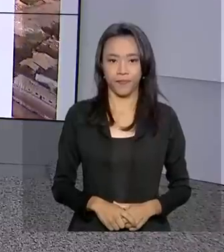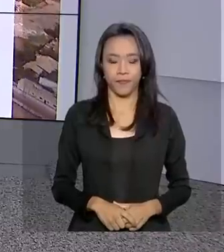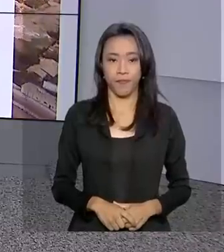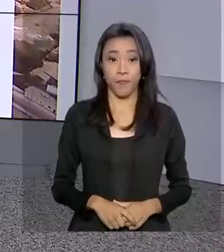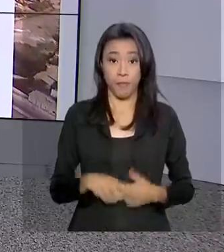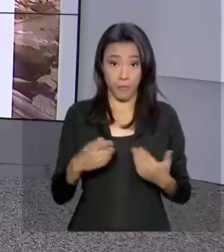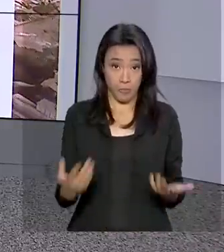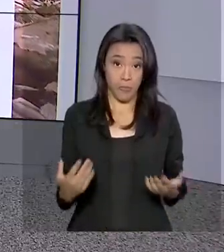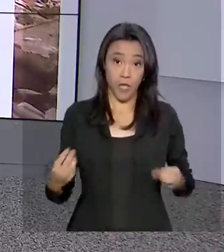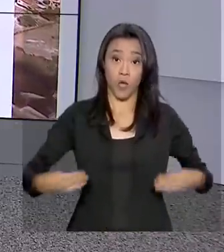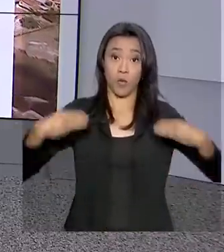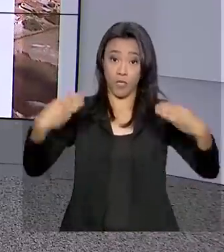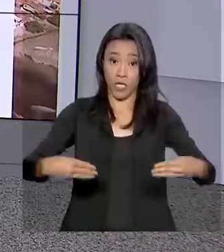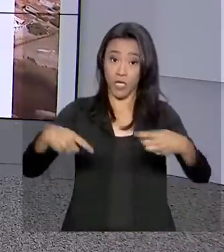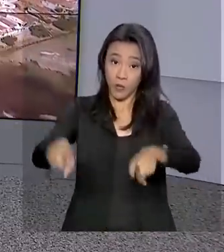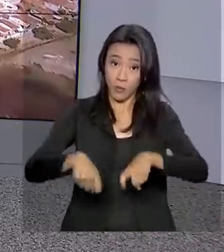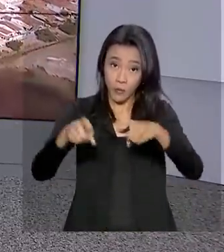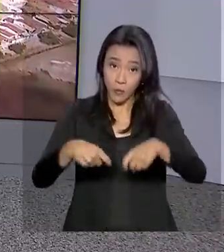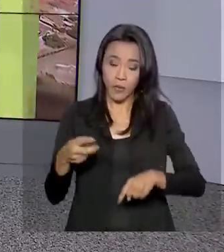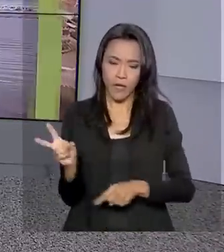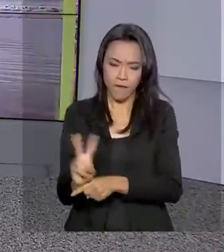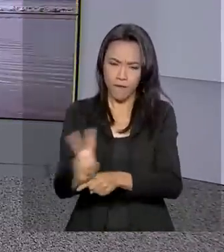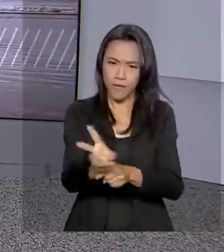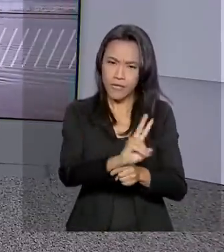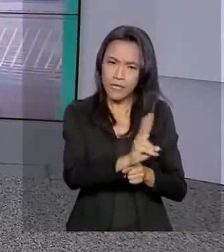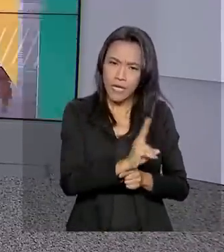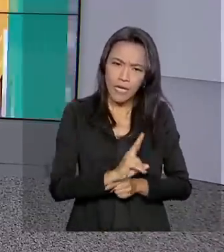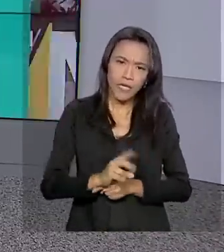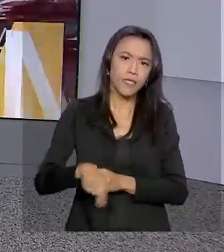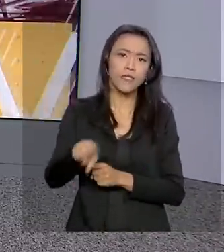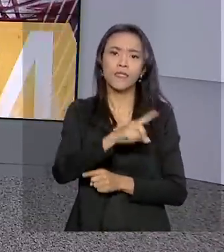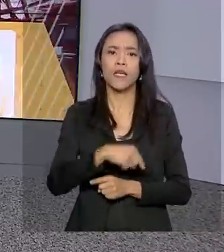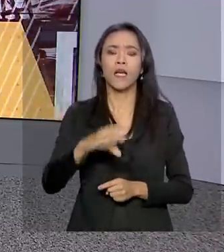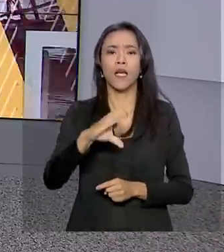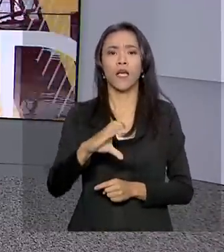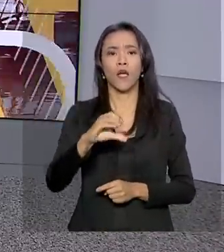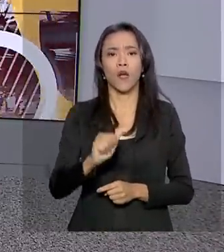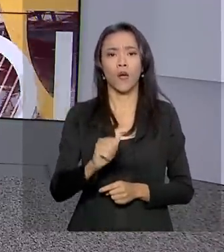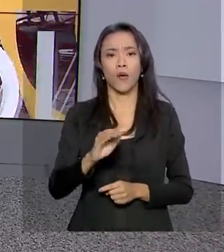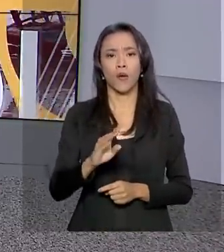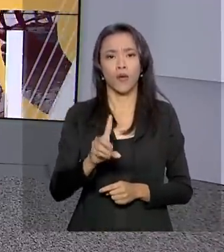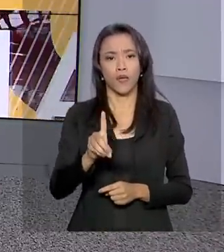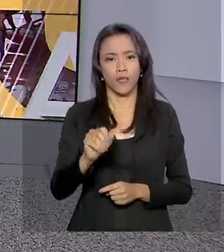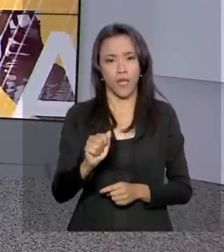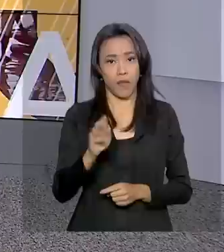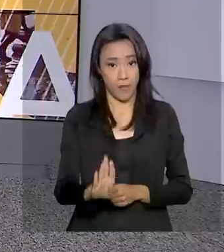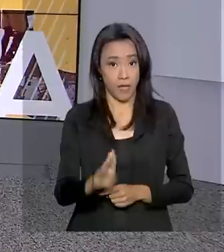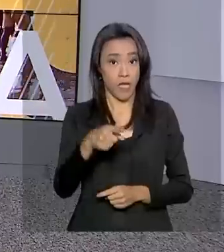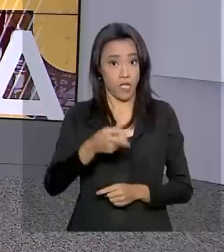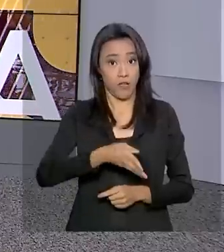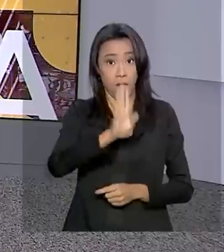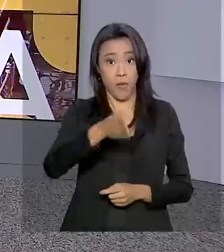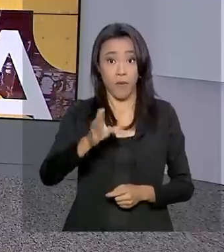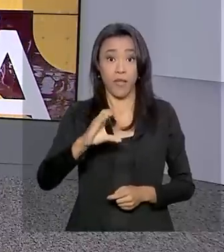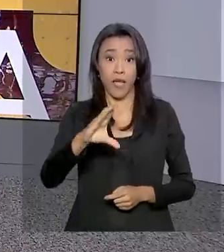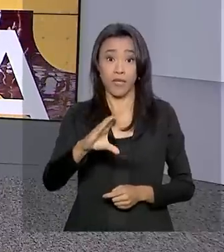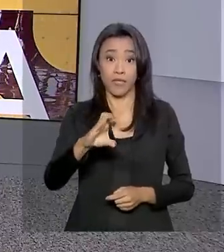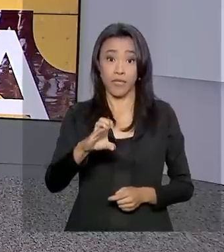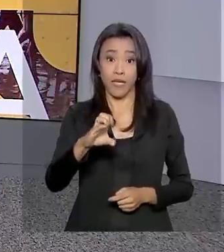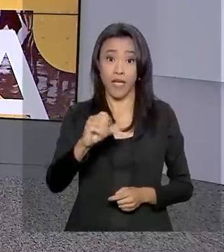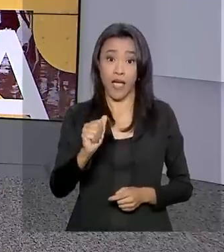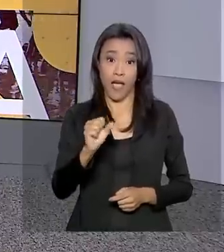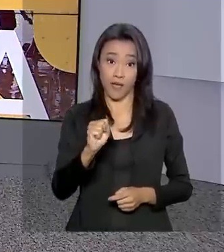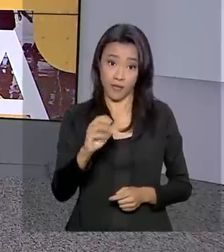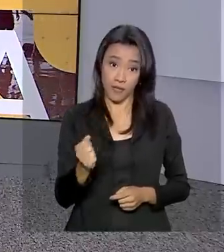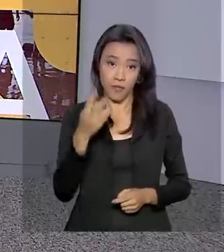O Ministério da Agricultura fiscaliza as centrais de abastecimento no país. Os agentes estão nas CEASAS para vistoriar a procedência